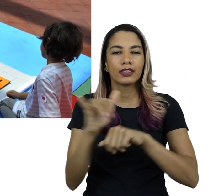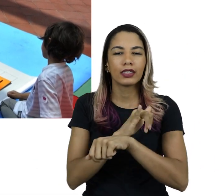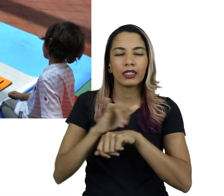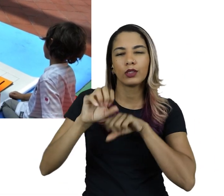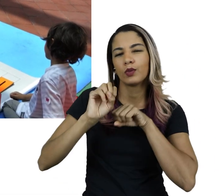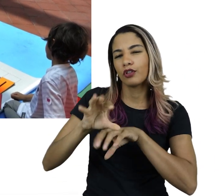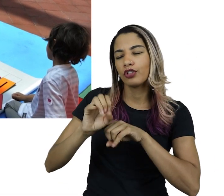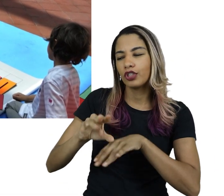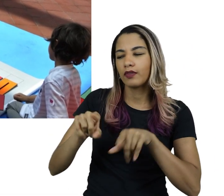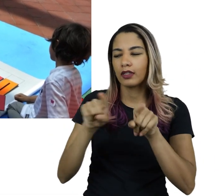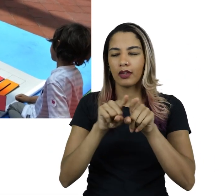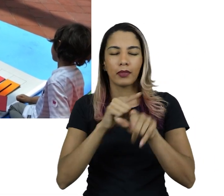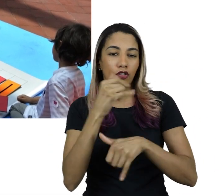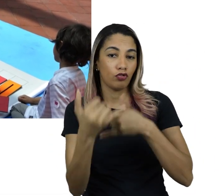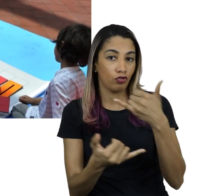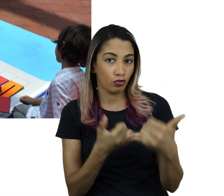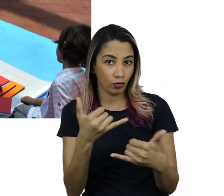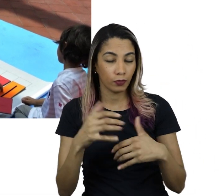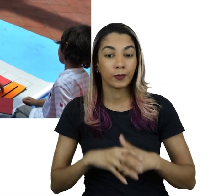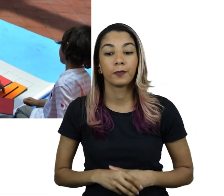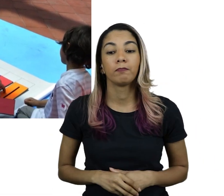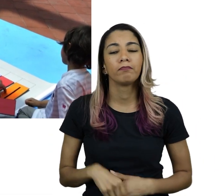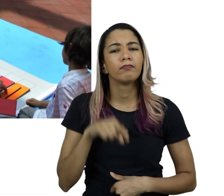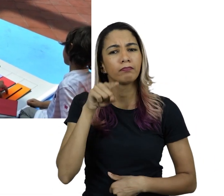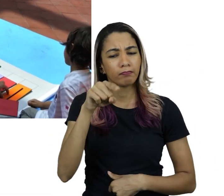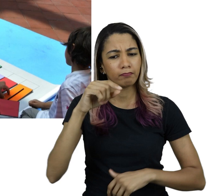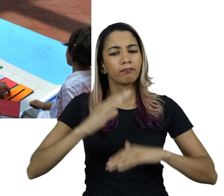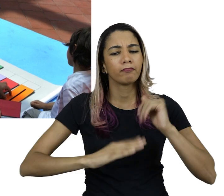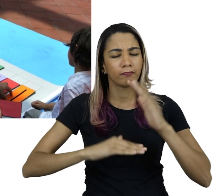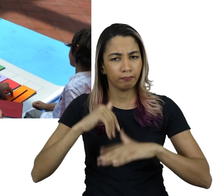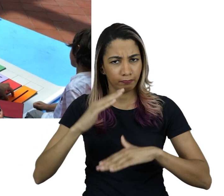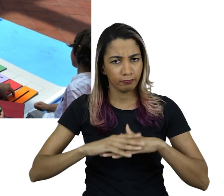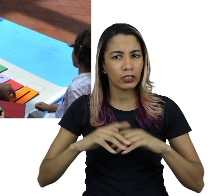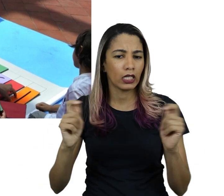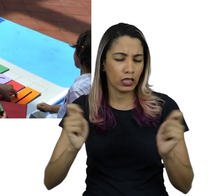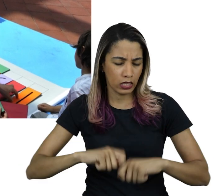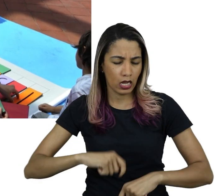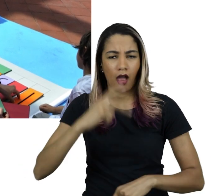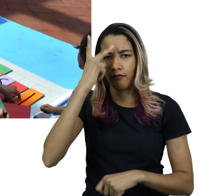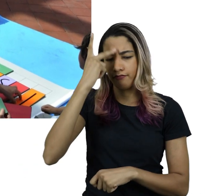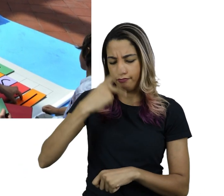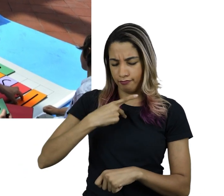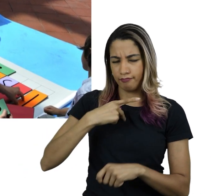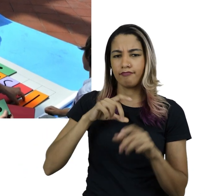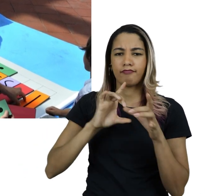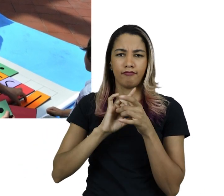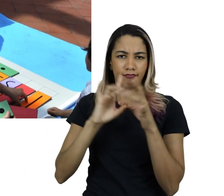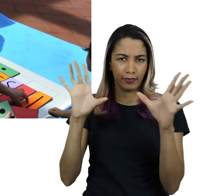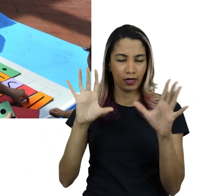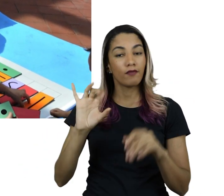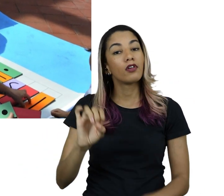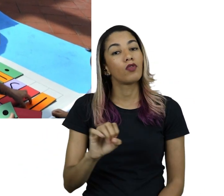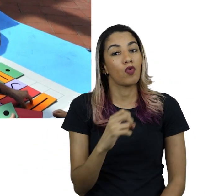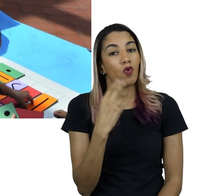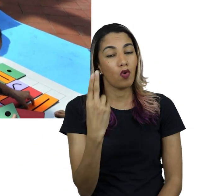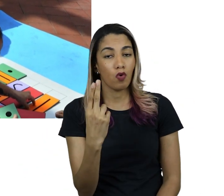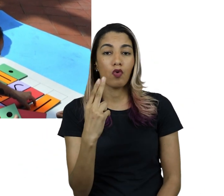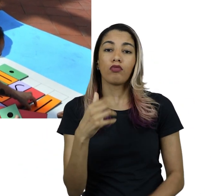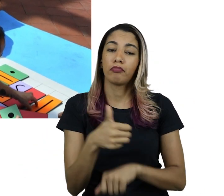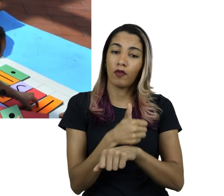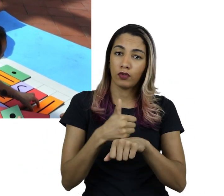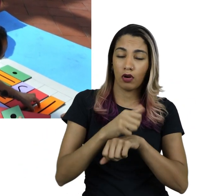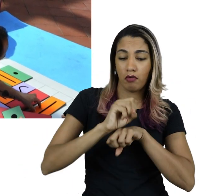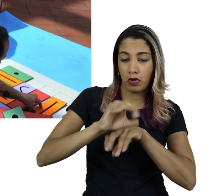lúdicas, recursos educativos e jogos. Essas atividades podem ser realizadas de forma autônoma pelo público